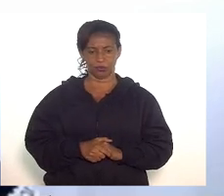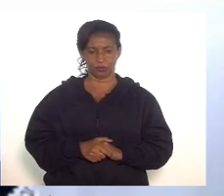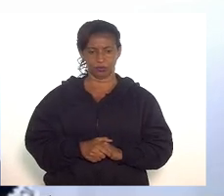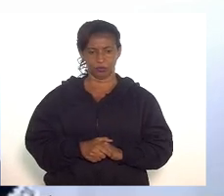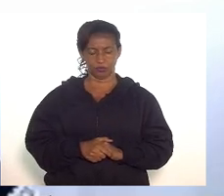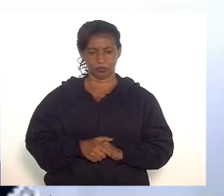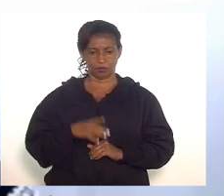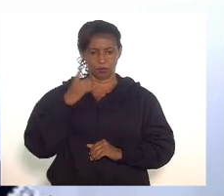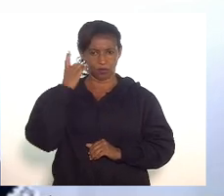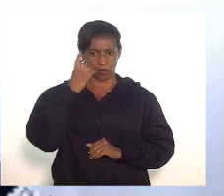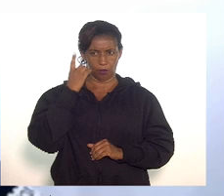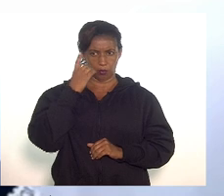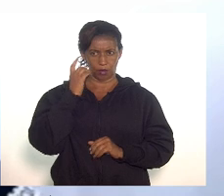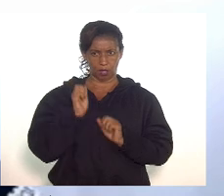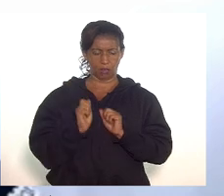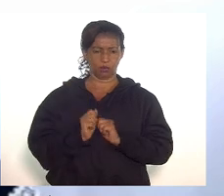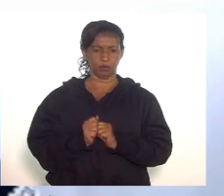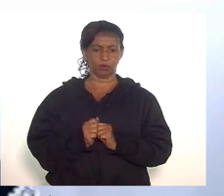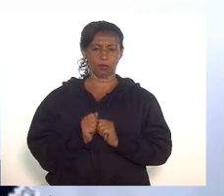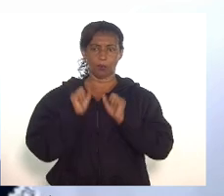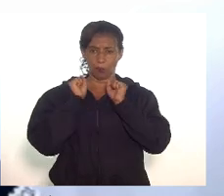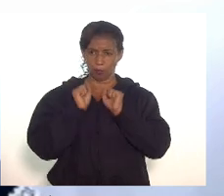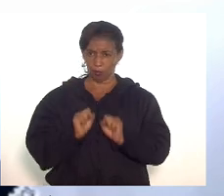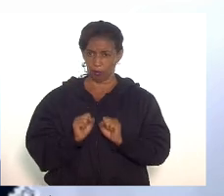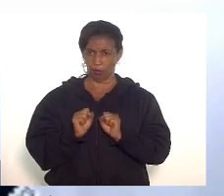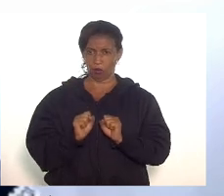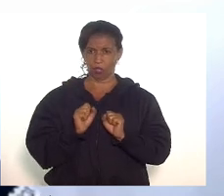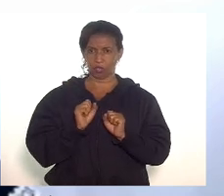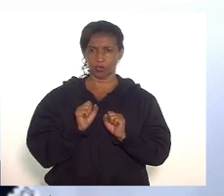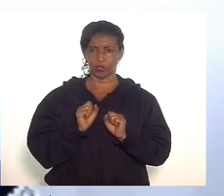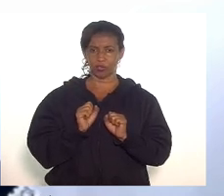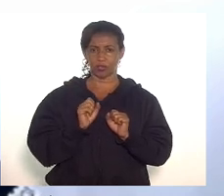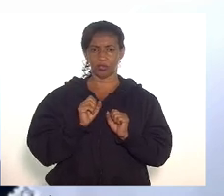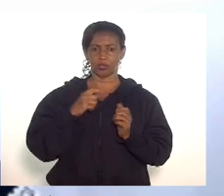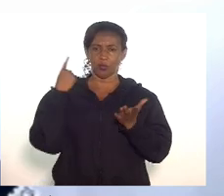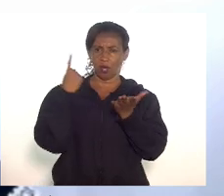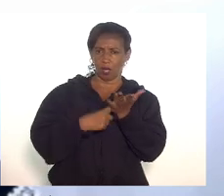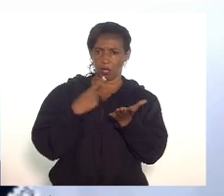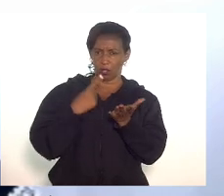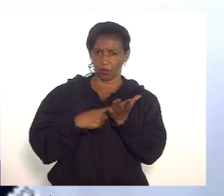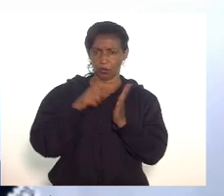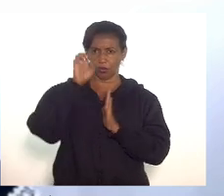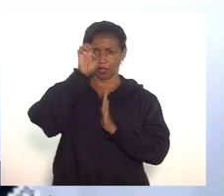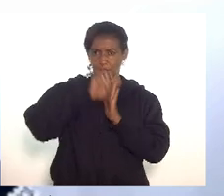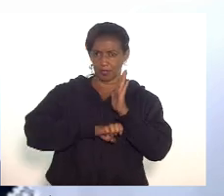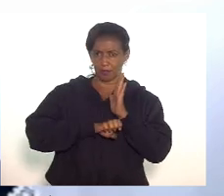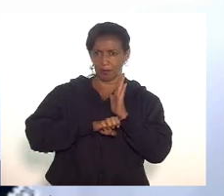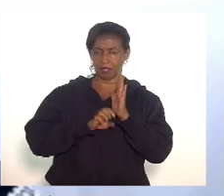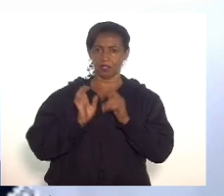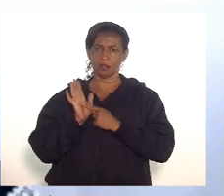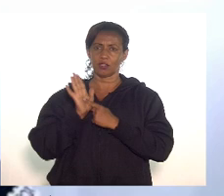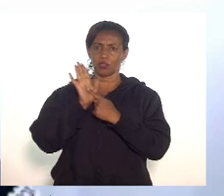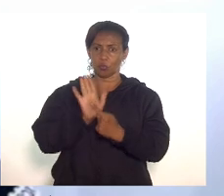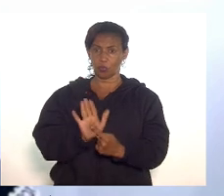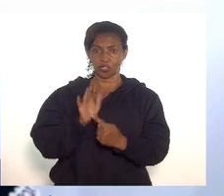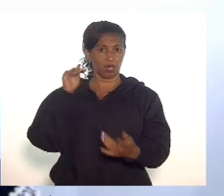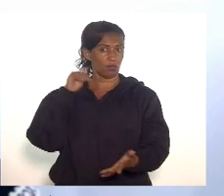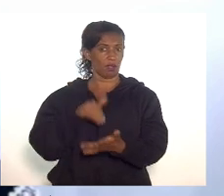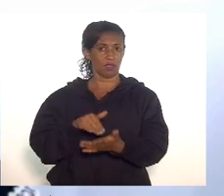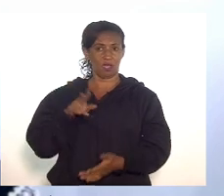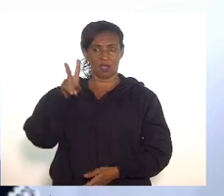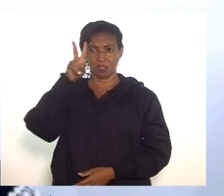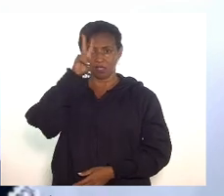Deputado Luiz Paulo, podemos construir esse acordo de que as emendas sejam apresentadas até